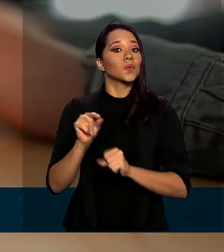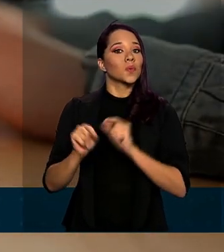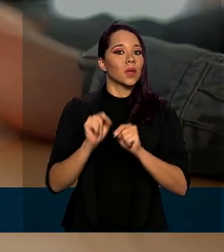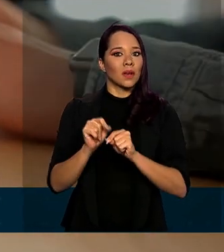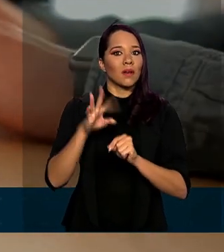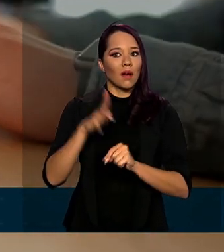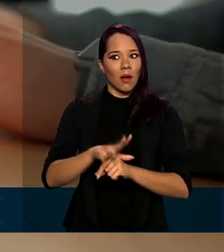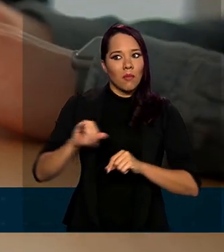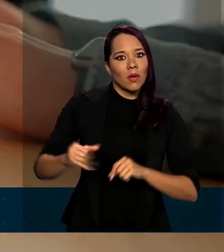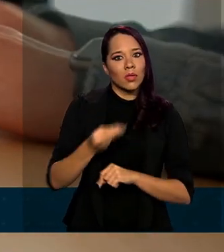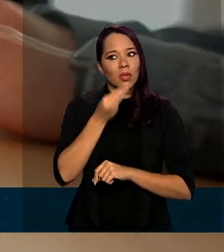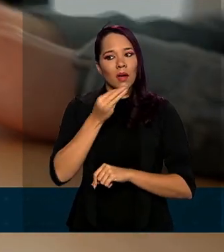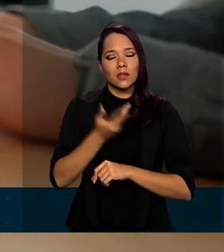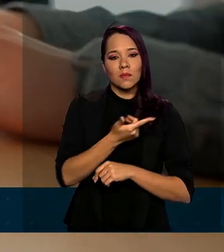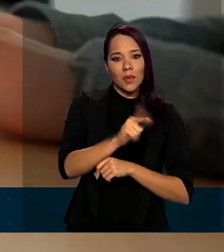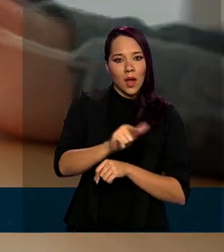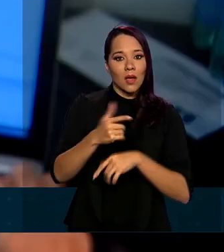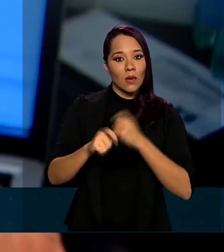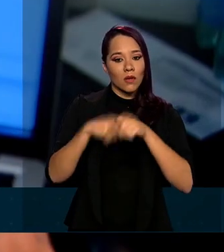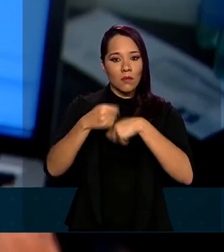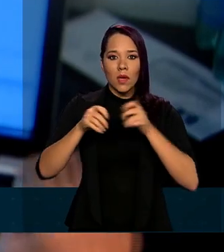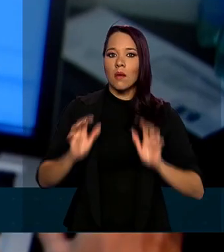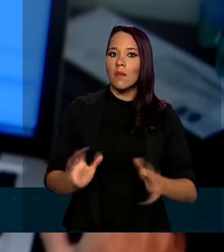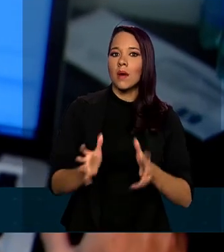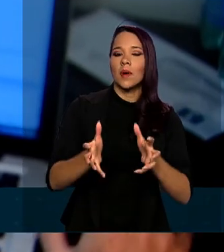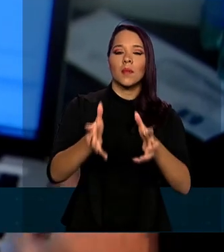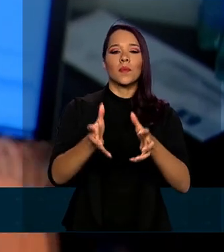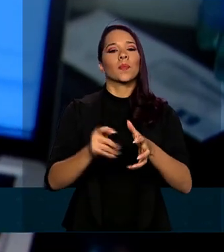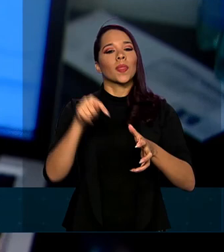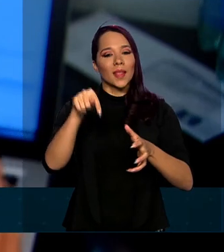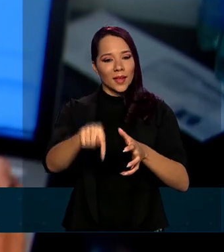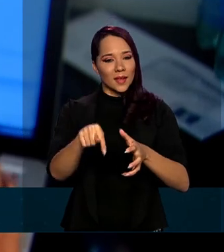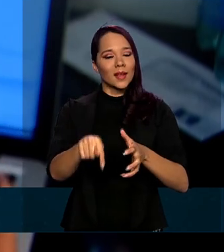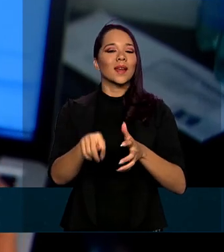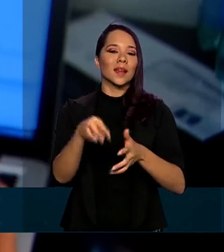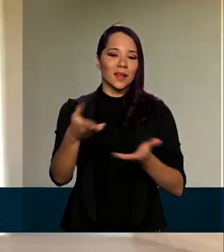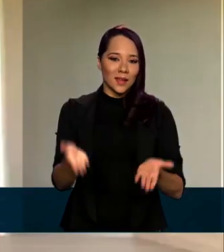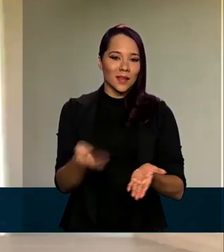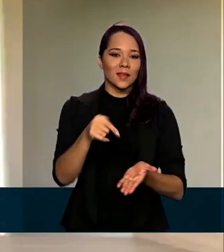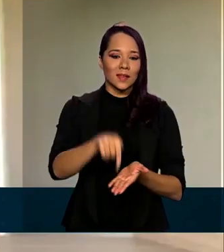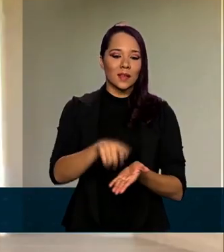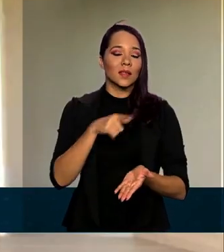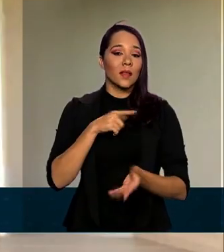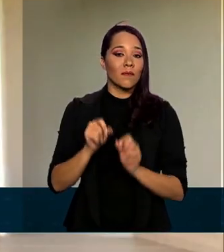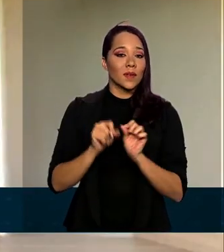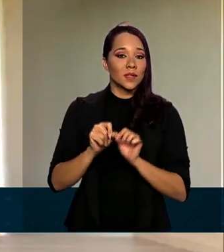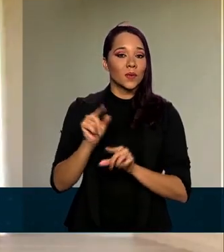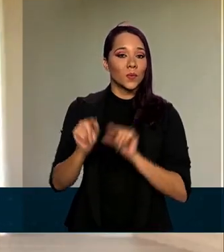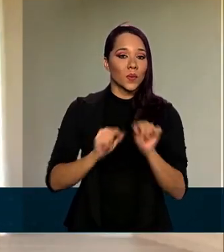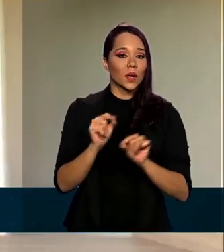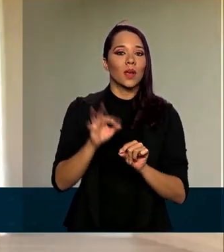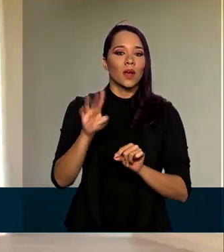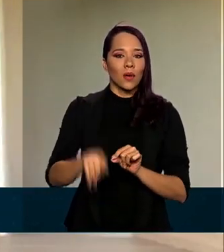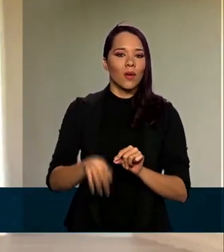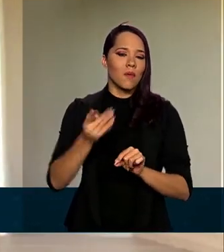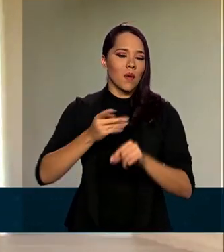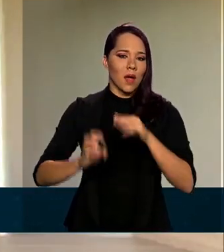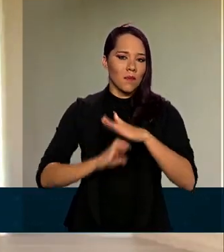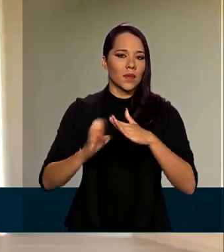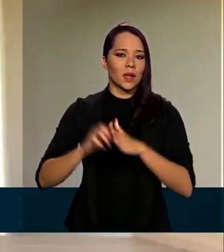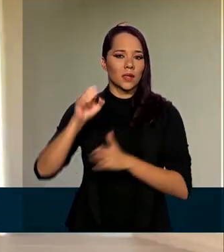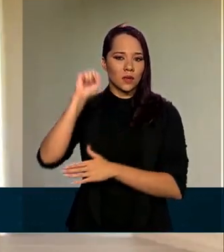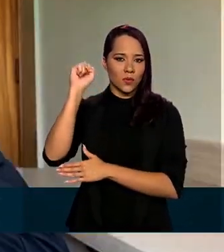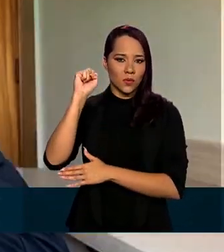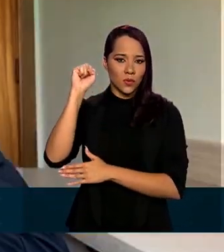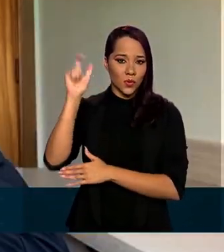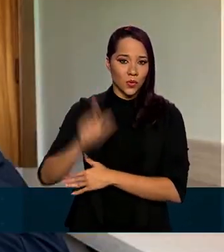saída para aquecer a economia. E é exatamente isso que está fazendo uma startup no sul